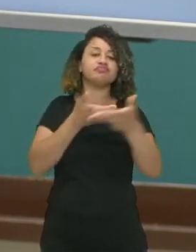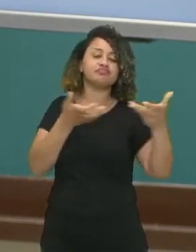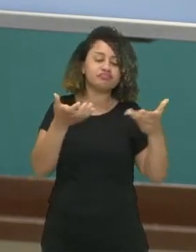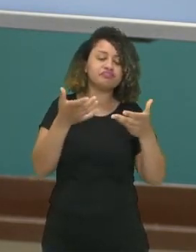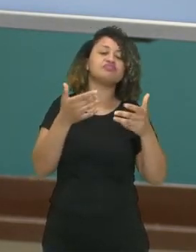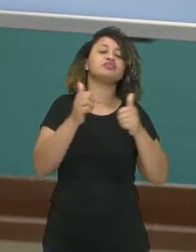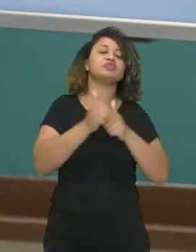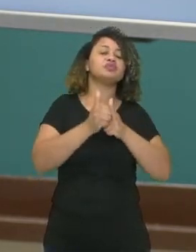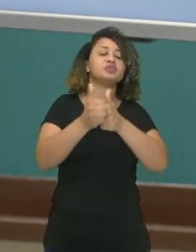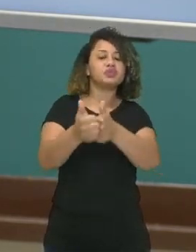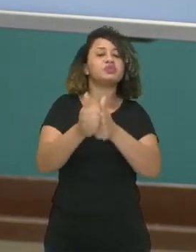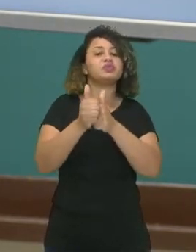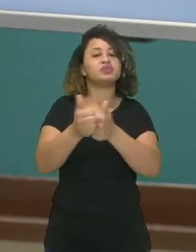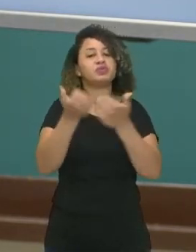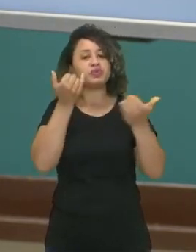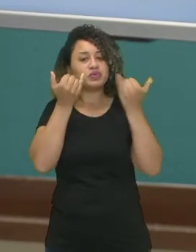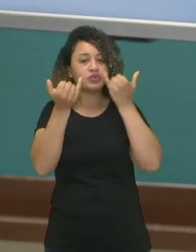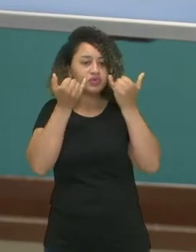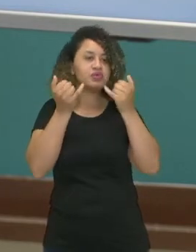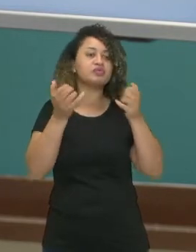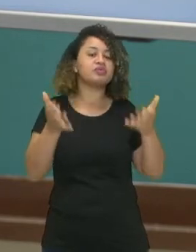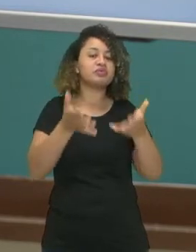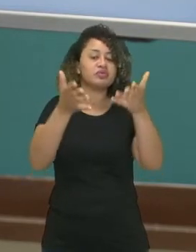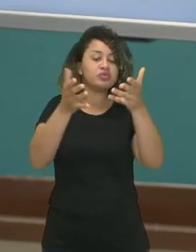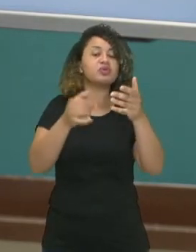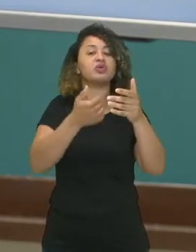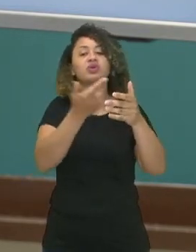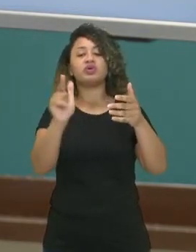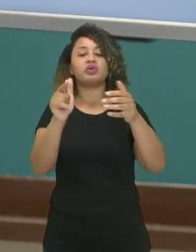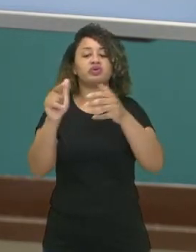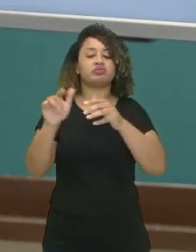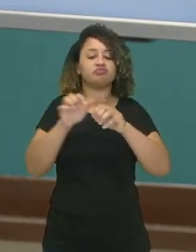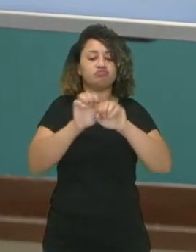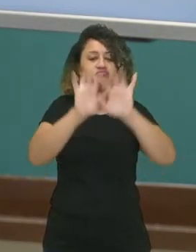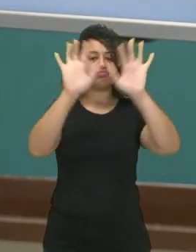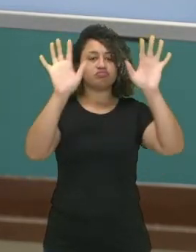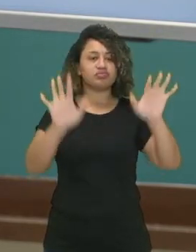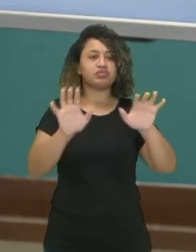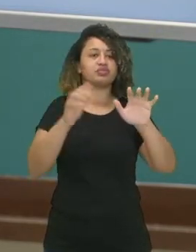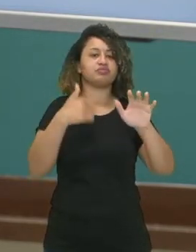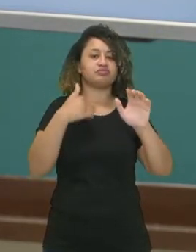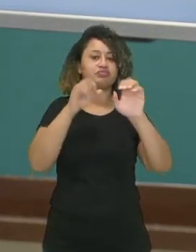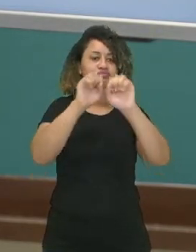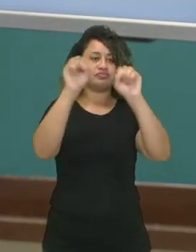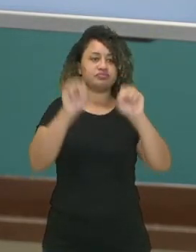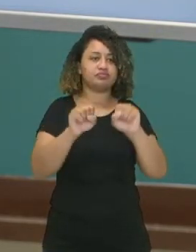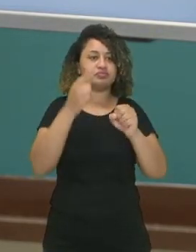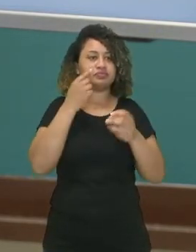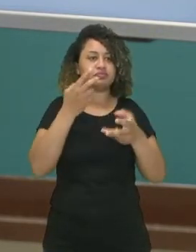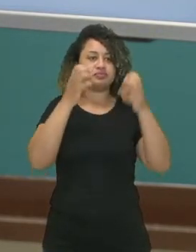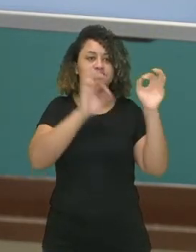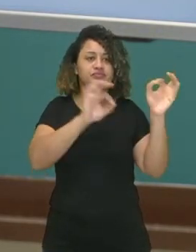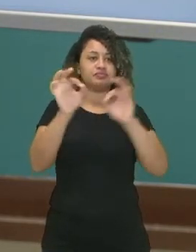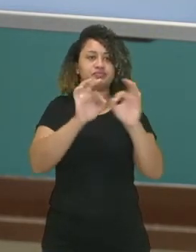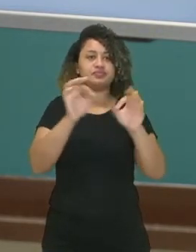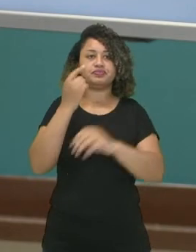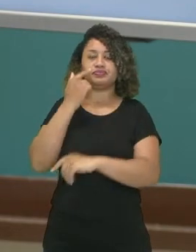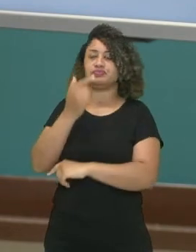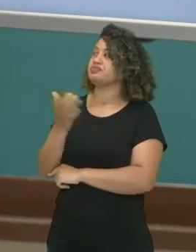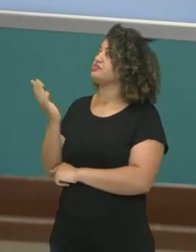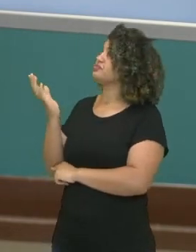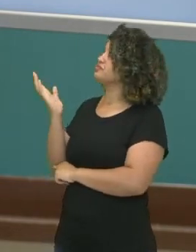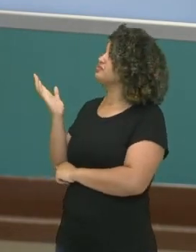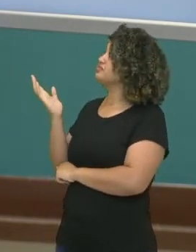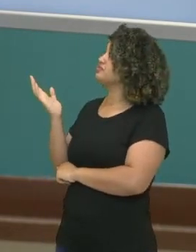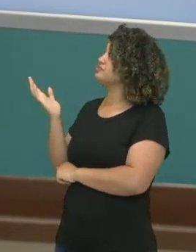conduzindo essas informações para todo o sistema. Essa transmissão é feita, então, por meio de